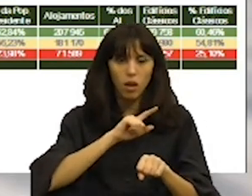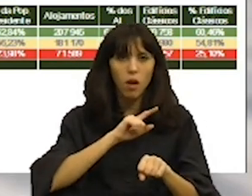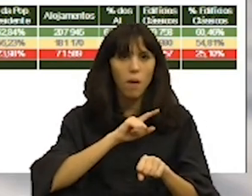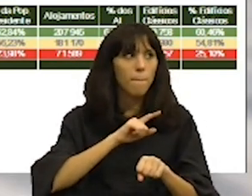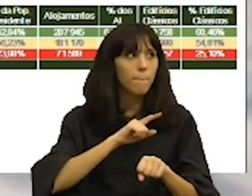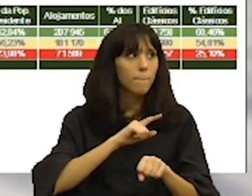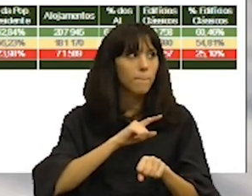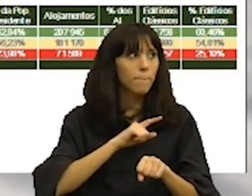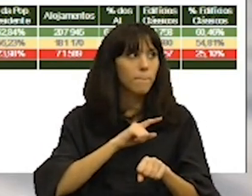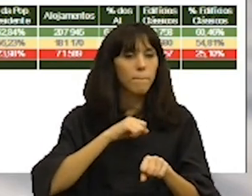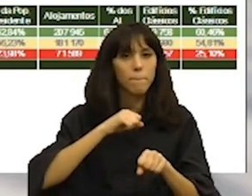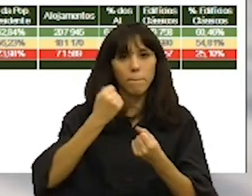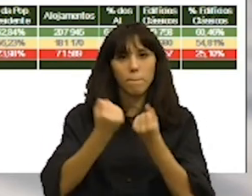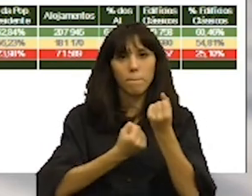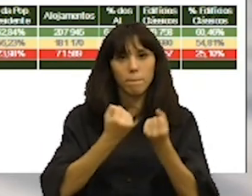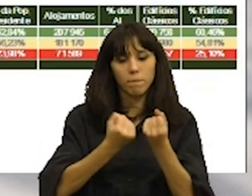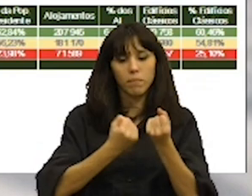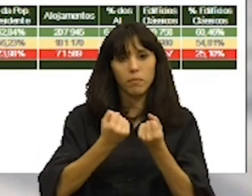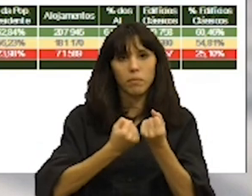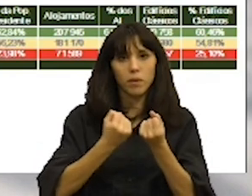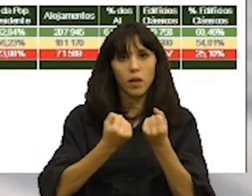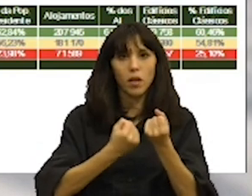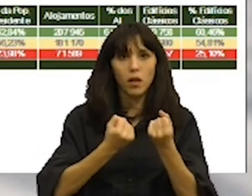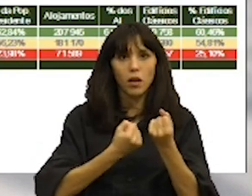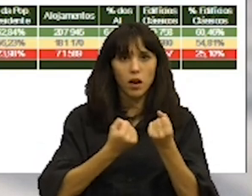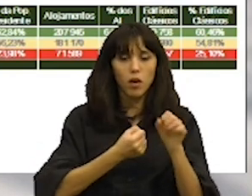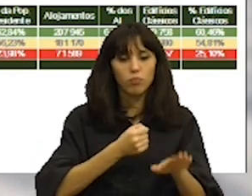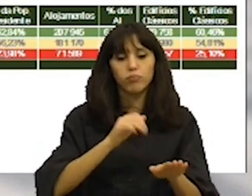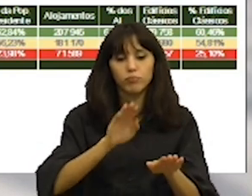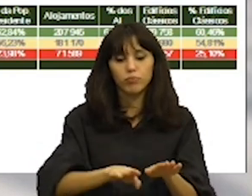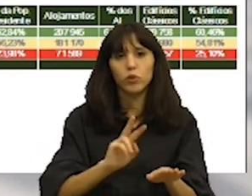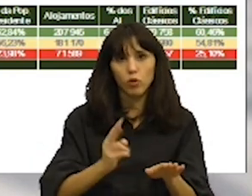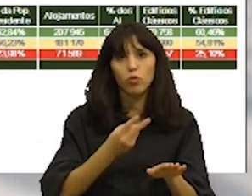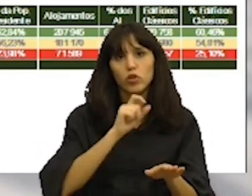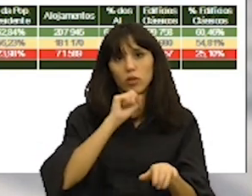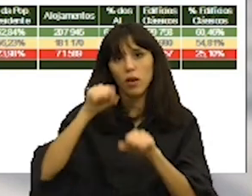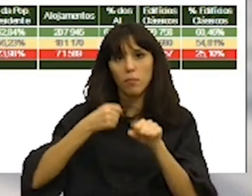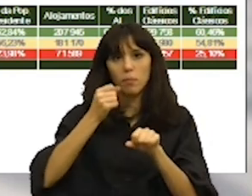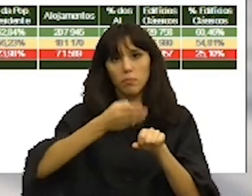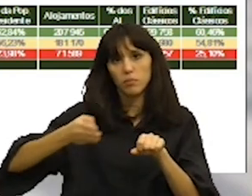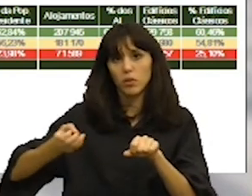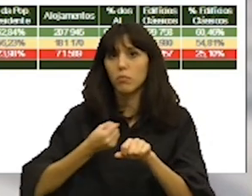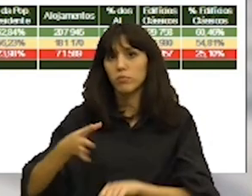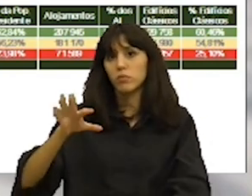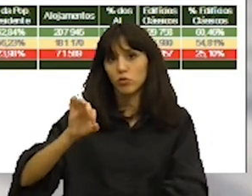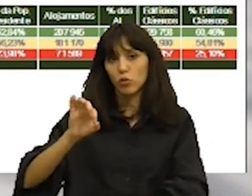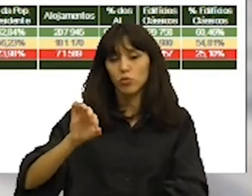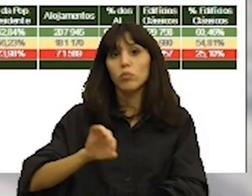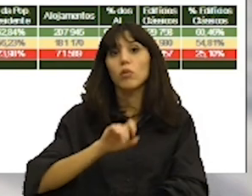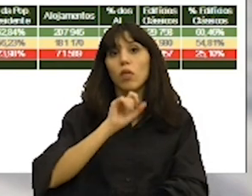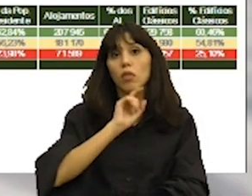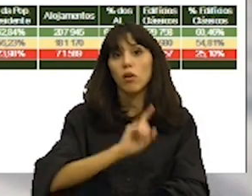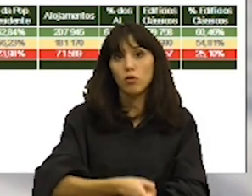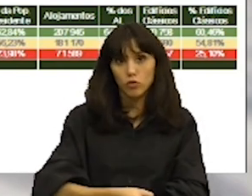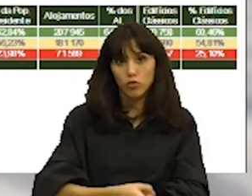Dois espaços de estacionamento automóvel permitem estacionar 18 bicicletas. A nossa estimativa é de que conseguimos fazer chegar a rede